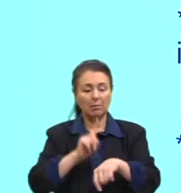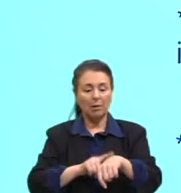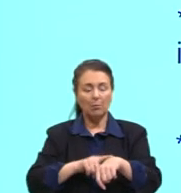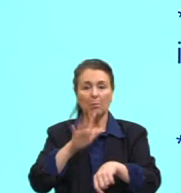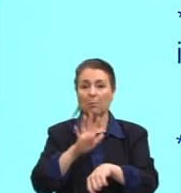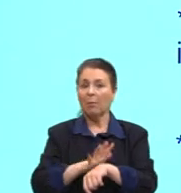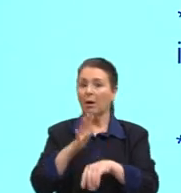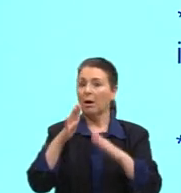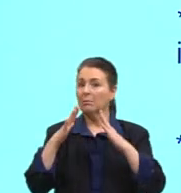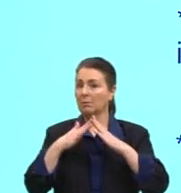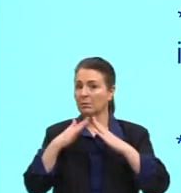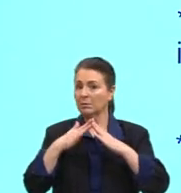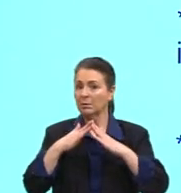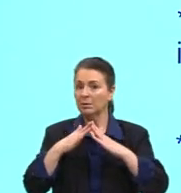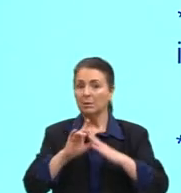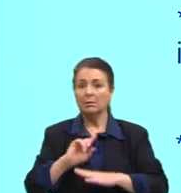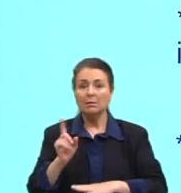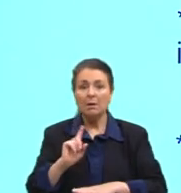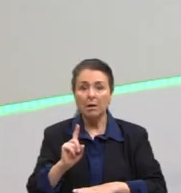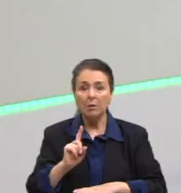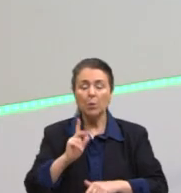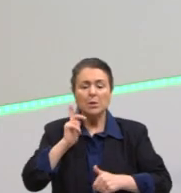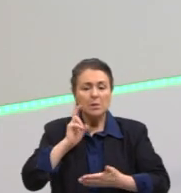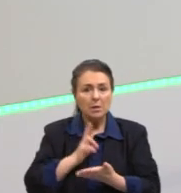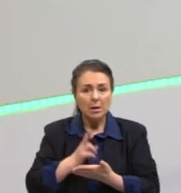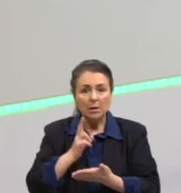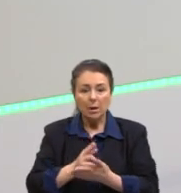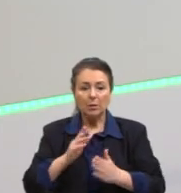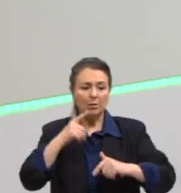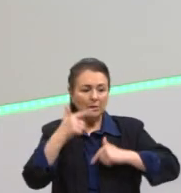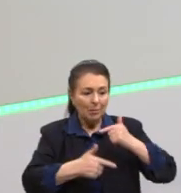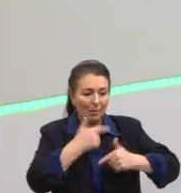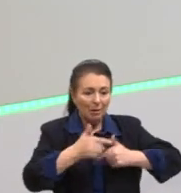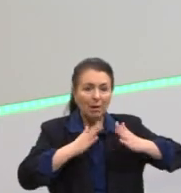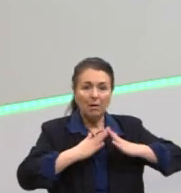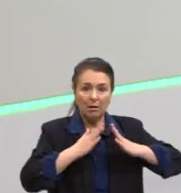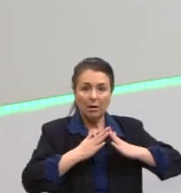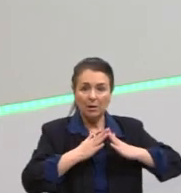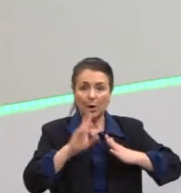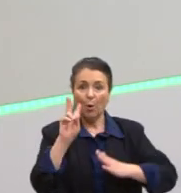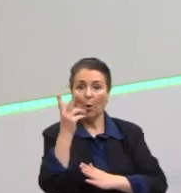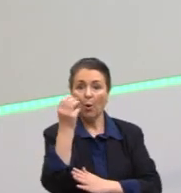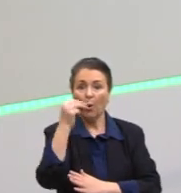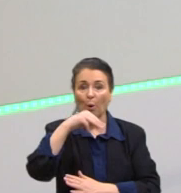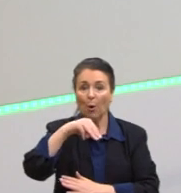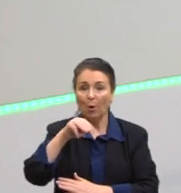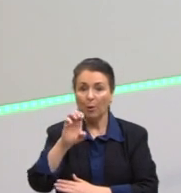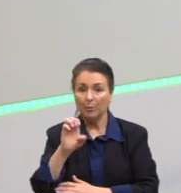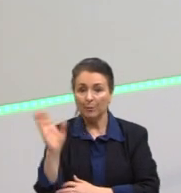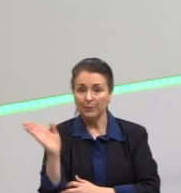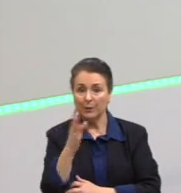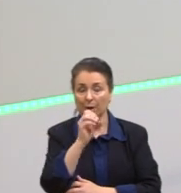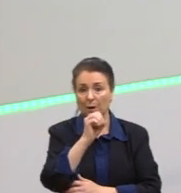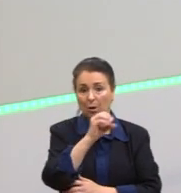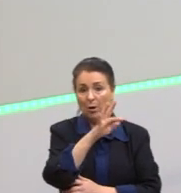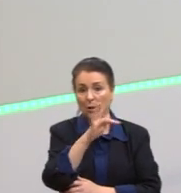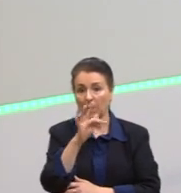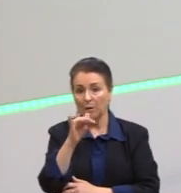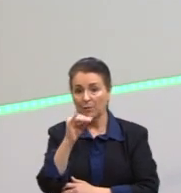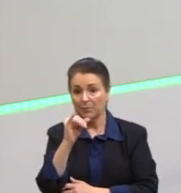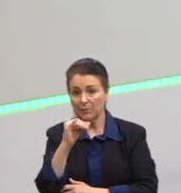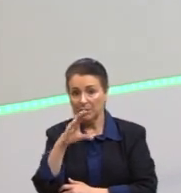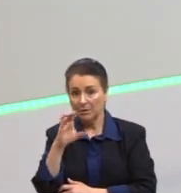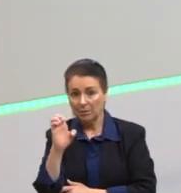Pelo contrário, em casa, nós estamos o tempo todo trabalhando, porque qualquer tempo é tempo. Então, essa flexibilização sedutora,